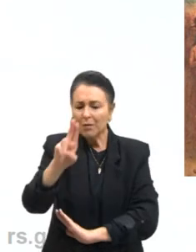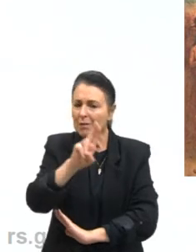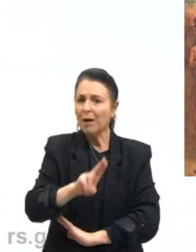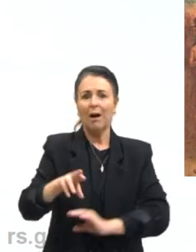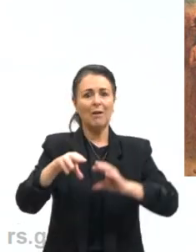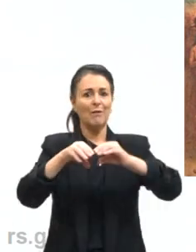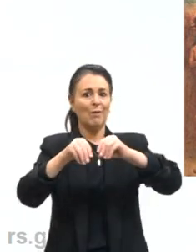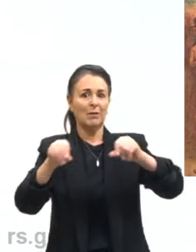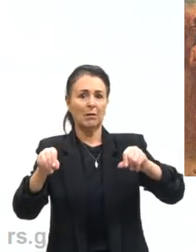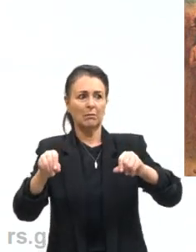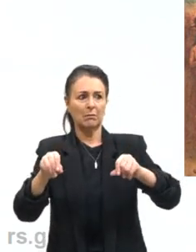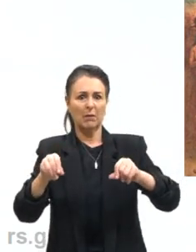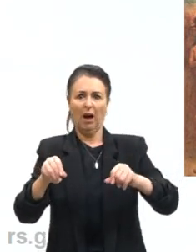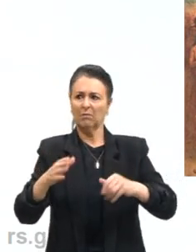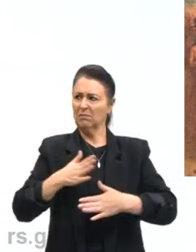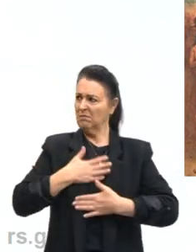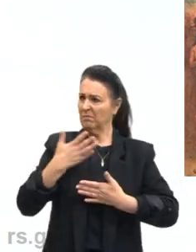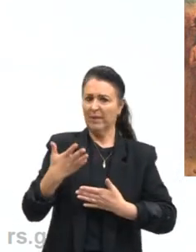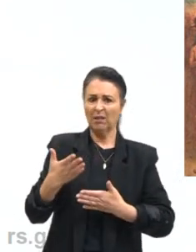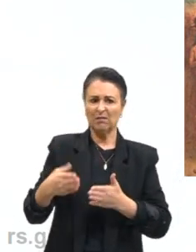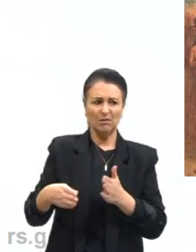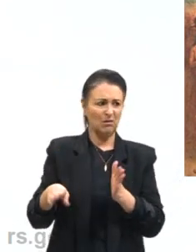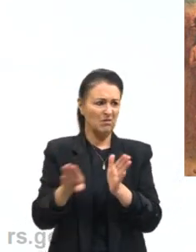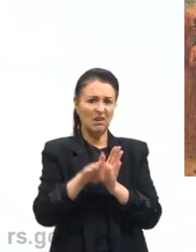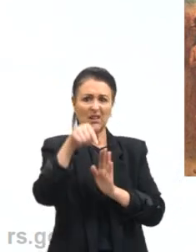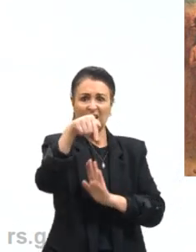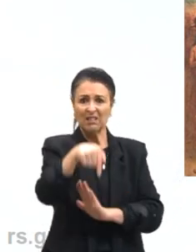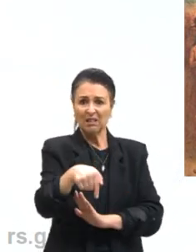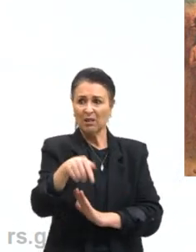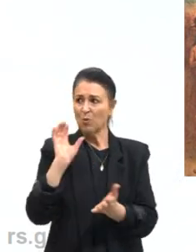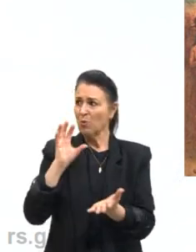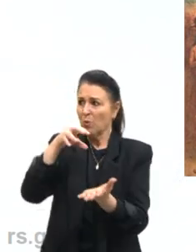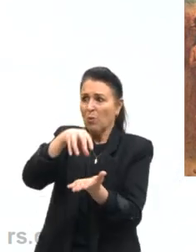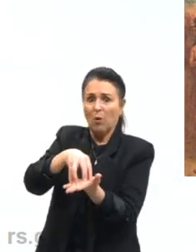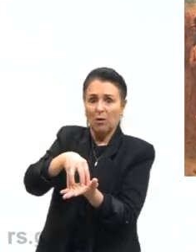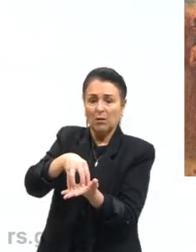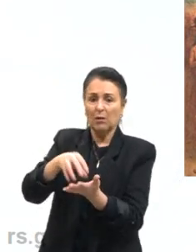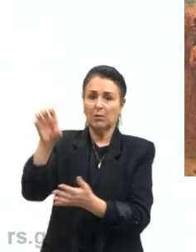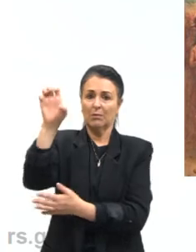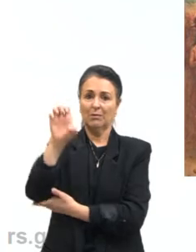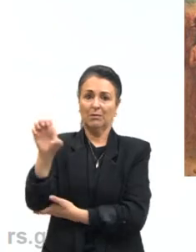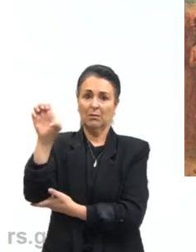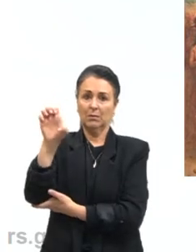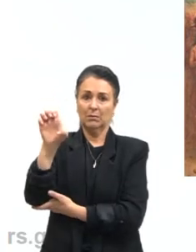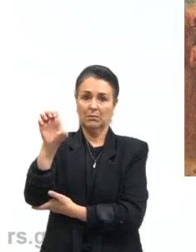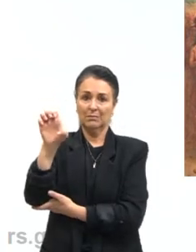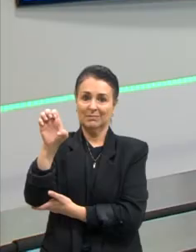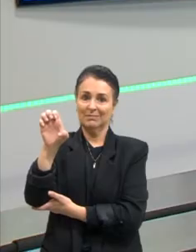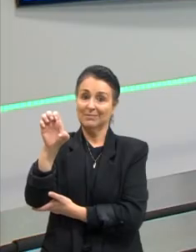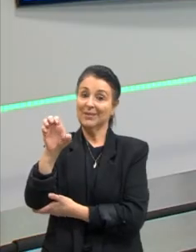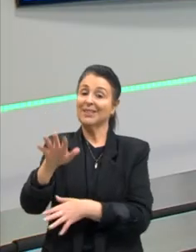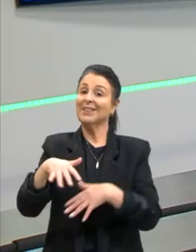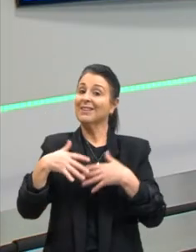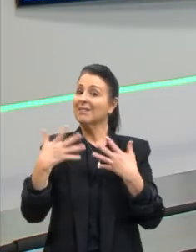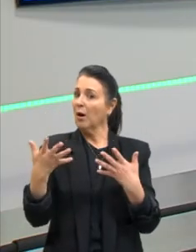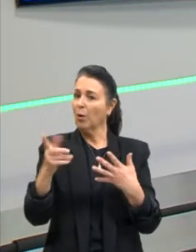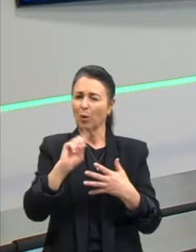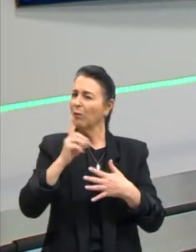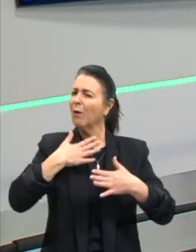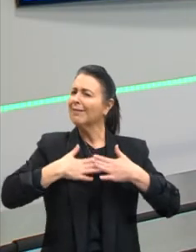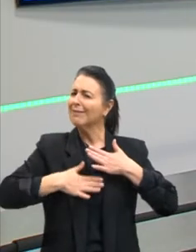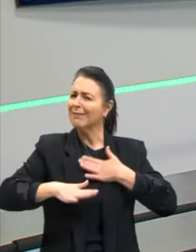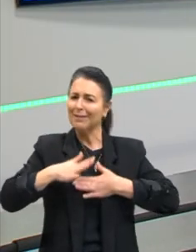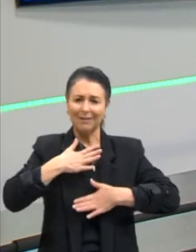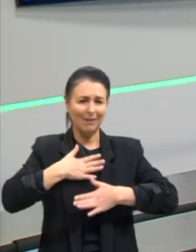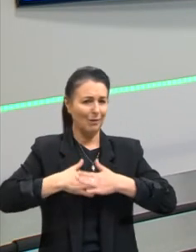ocupada, e ela é colonizada, então, como mostra essa imagem. E não foi assim, de uma maneira muito tranquila, não que esse